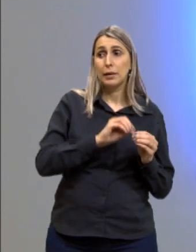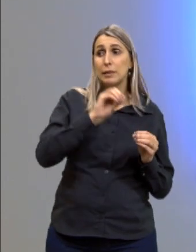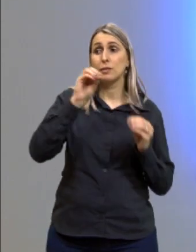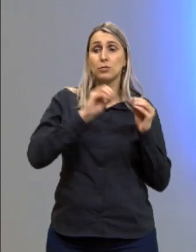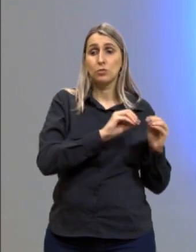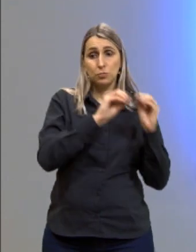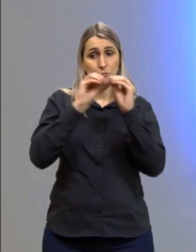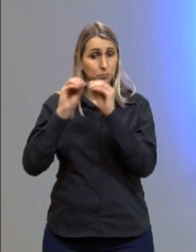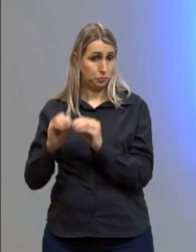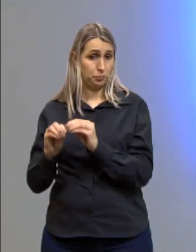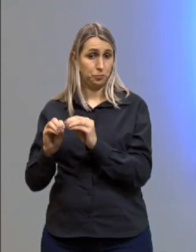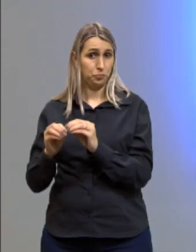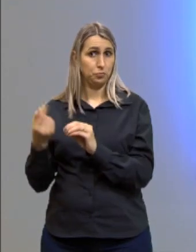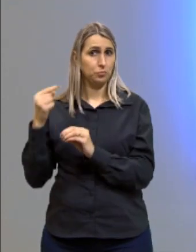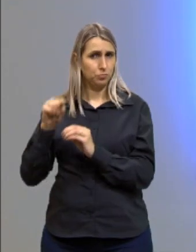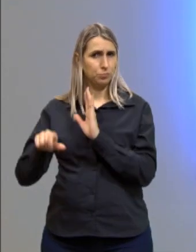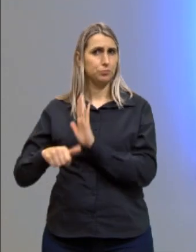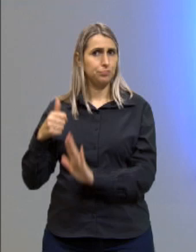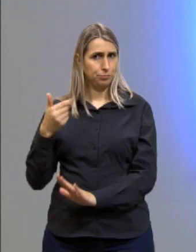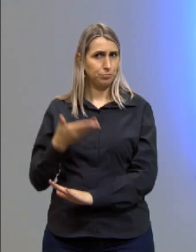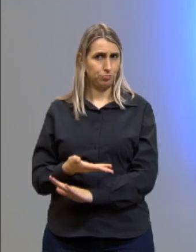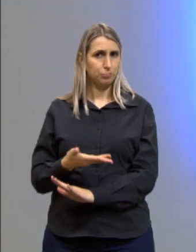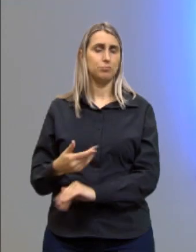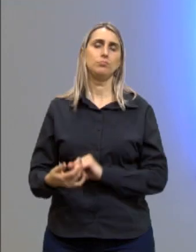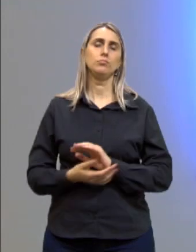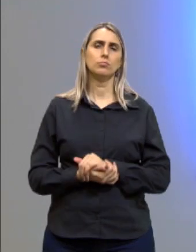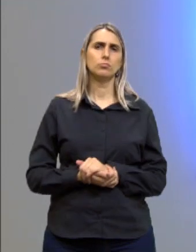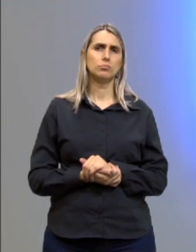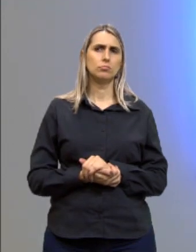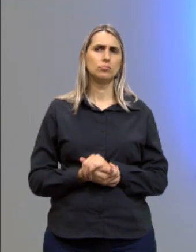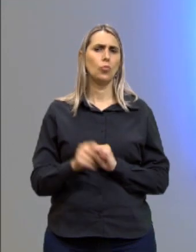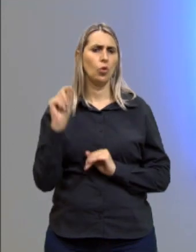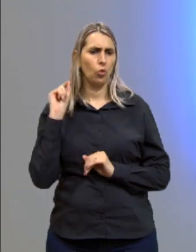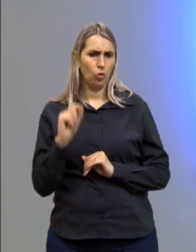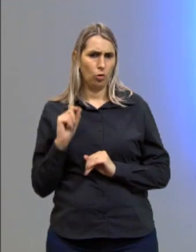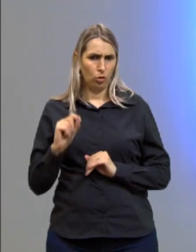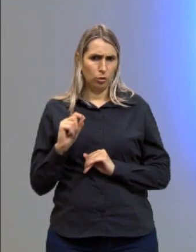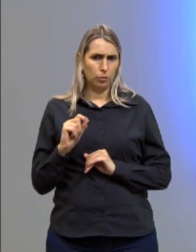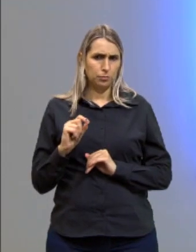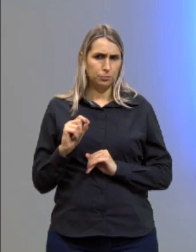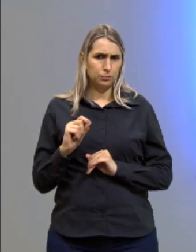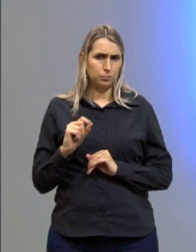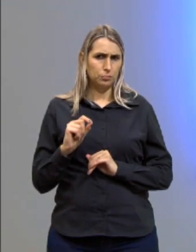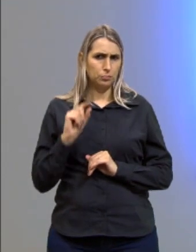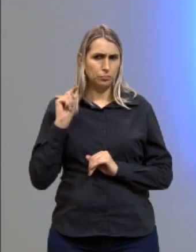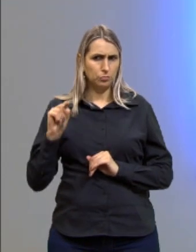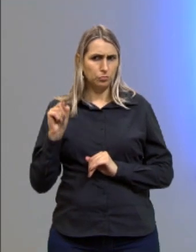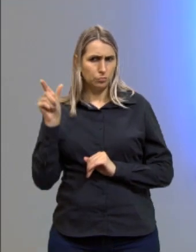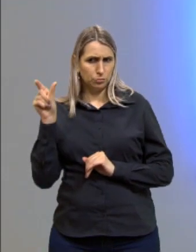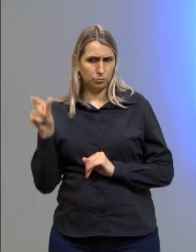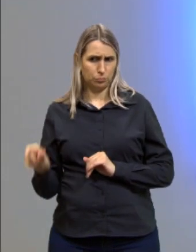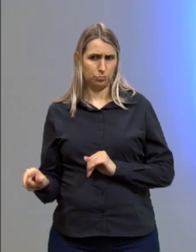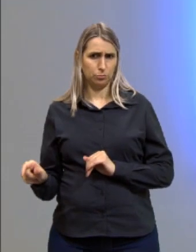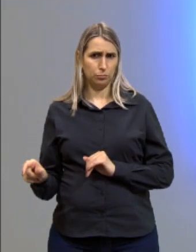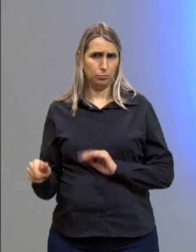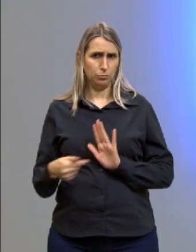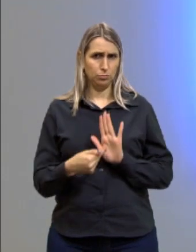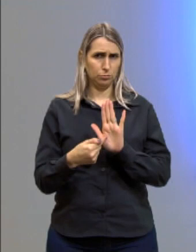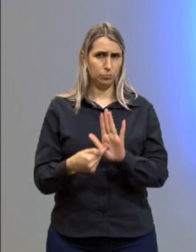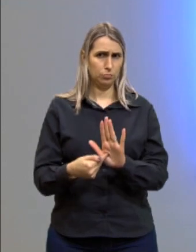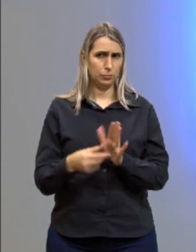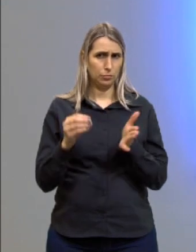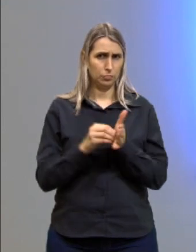Ponto. Esse tópico ficou melhor, está vendo? Porque o que supõe-se que ela vai abordar aqui? A